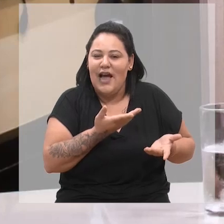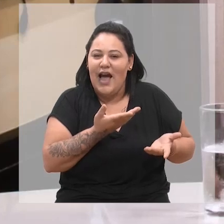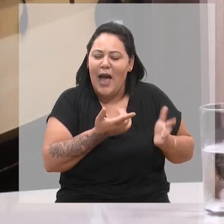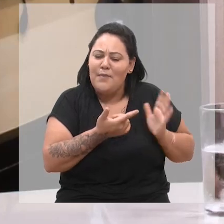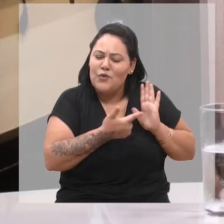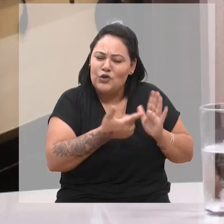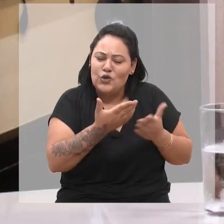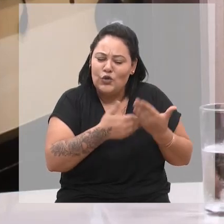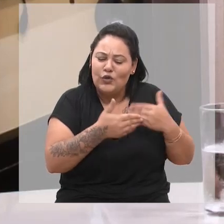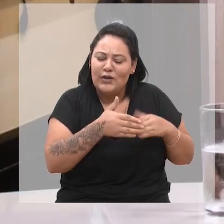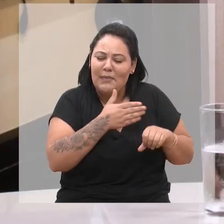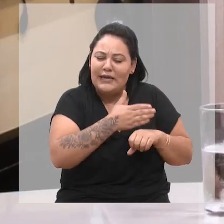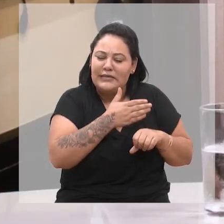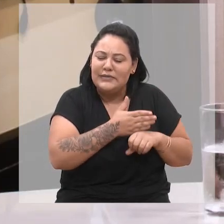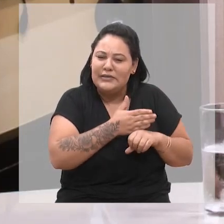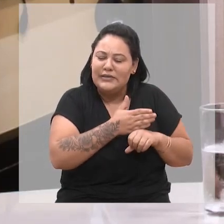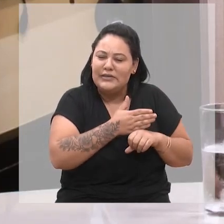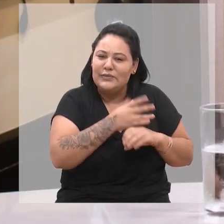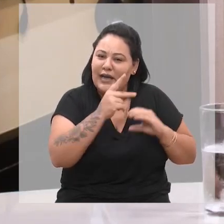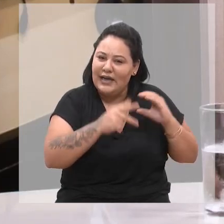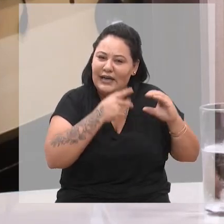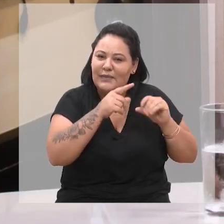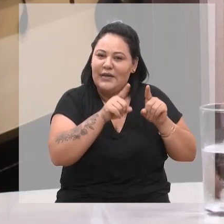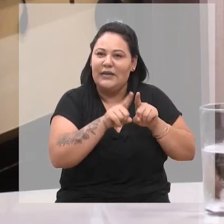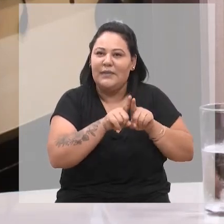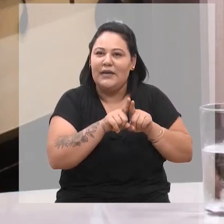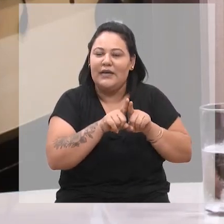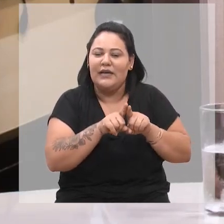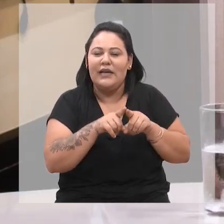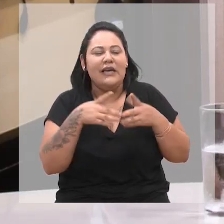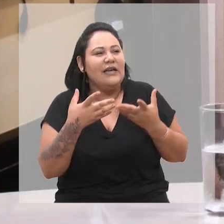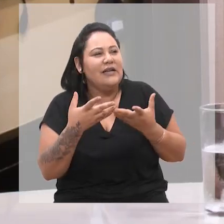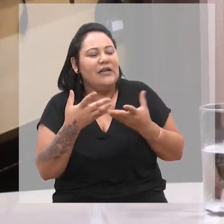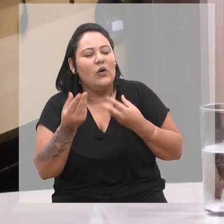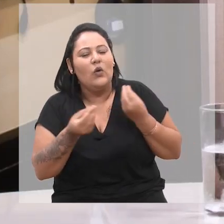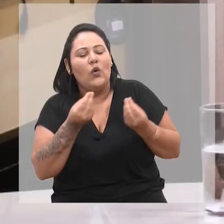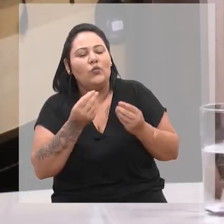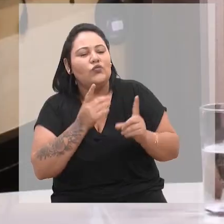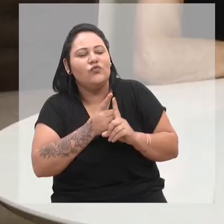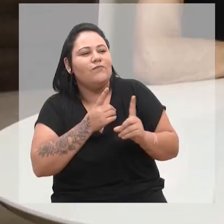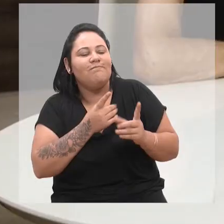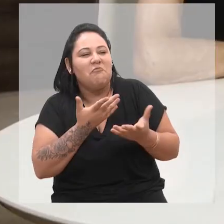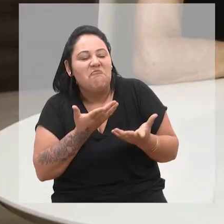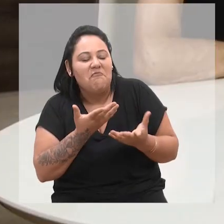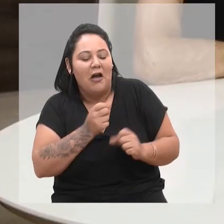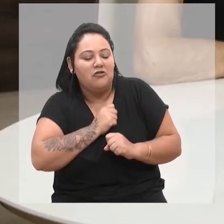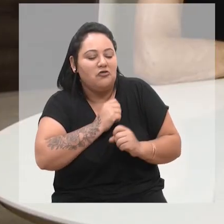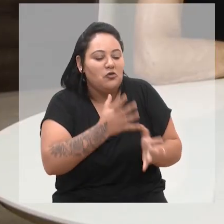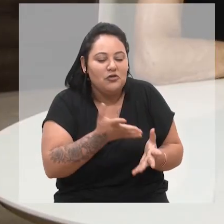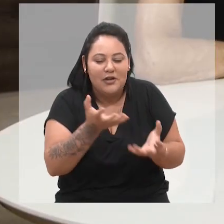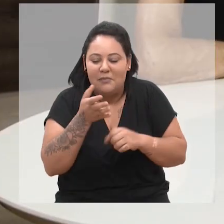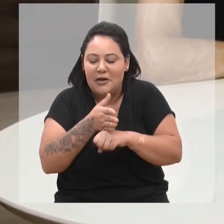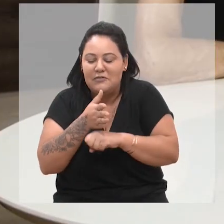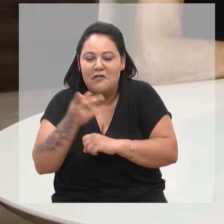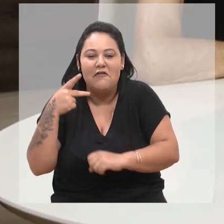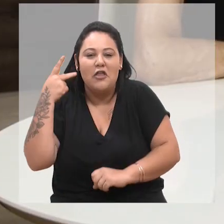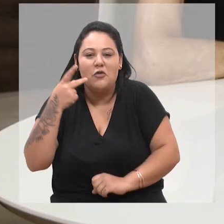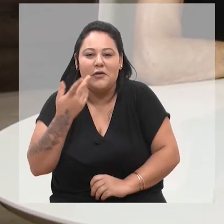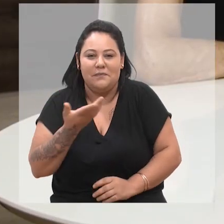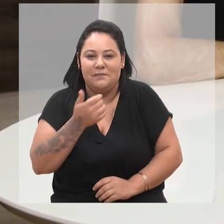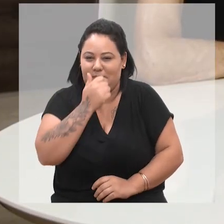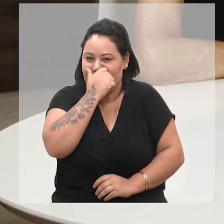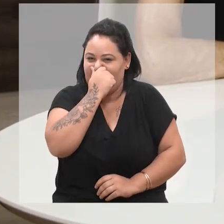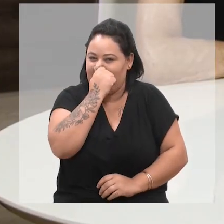envolvimento com a própria Câmara. De onde veio também a iniciativa de concorrer à vereadora? Olha,